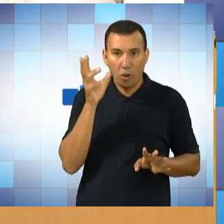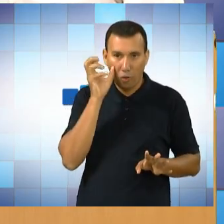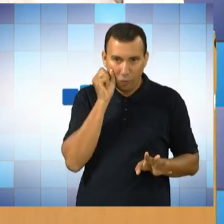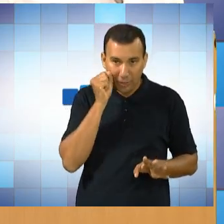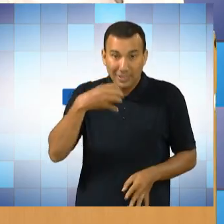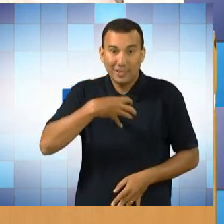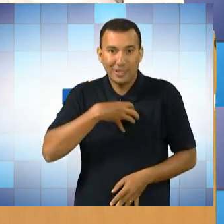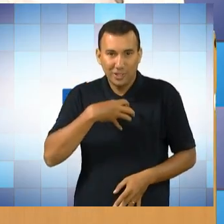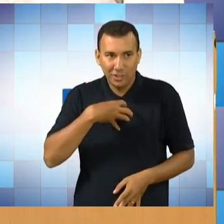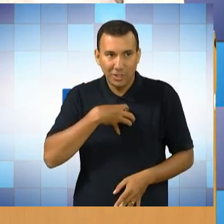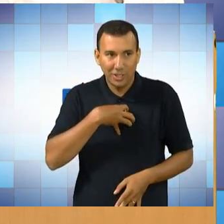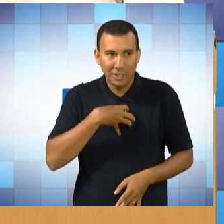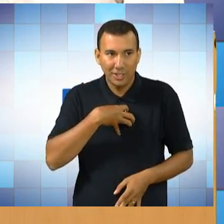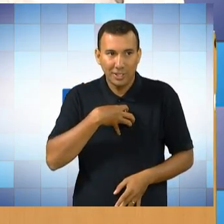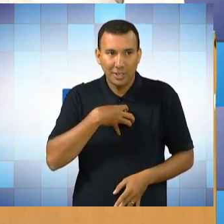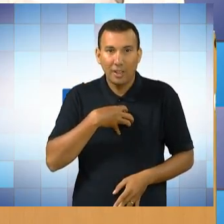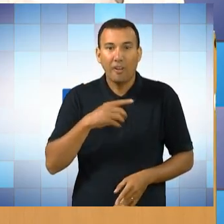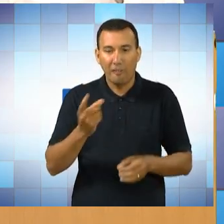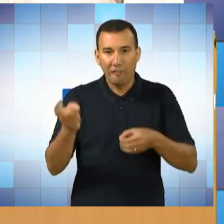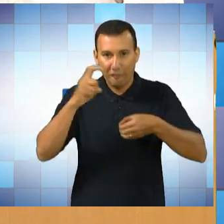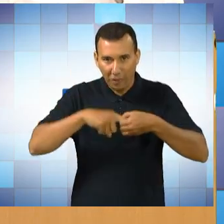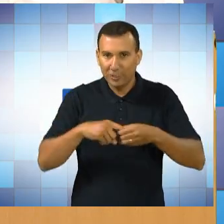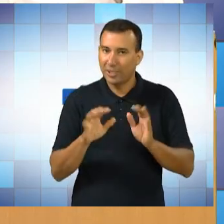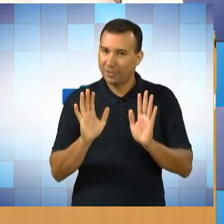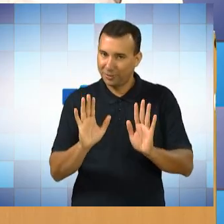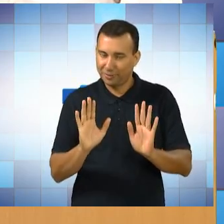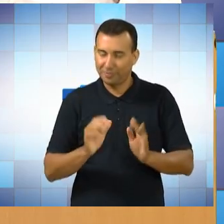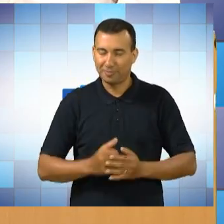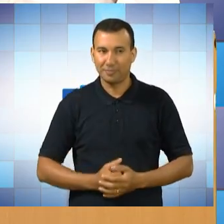Ouvir, Sentir volta já.